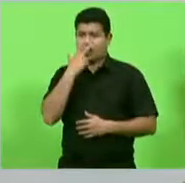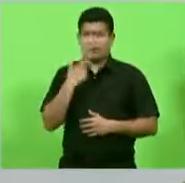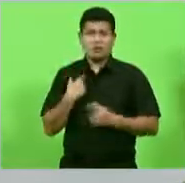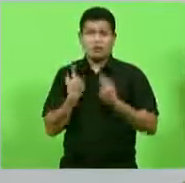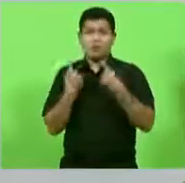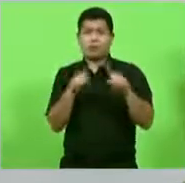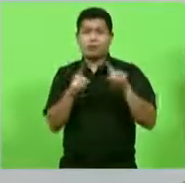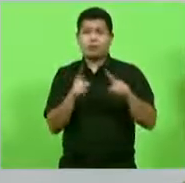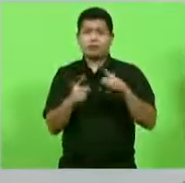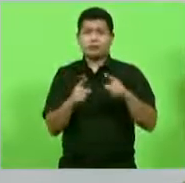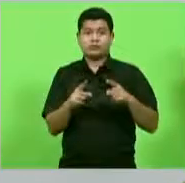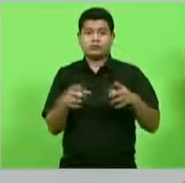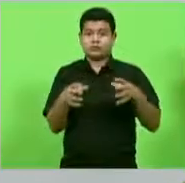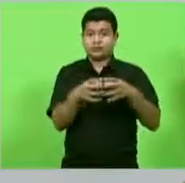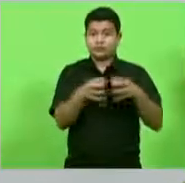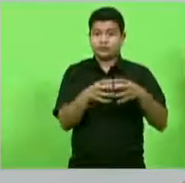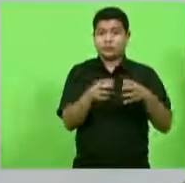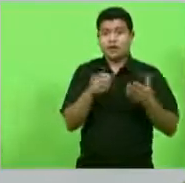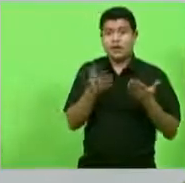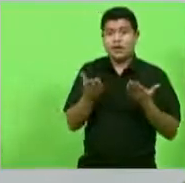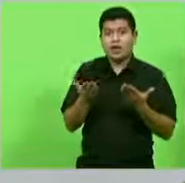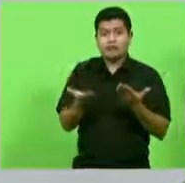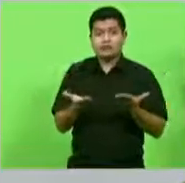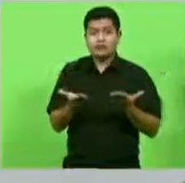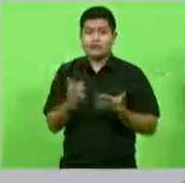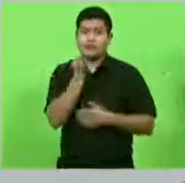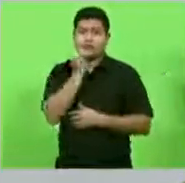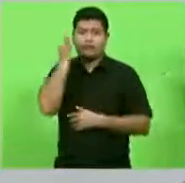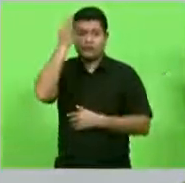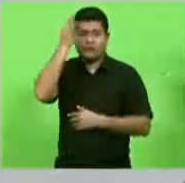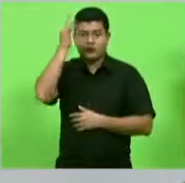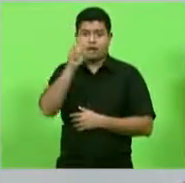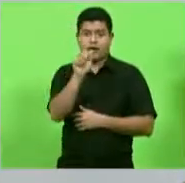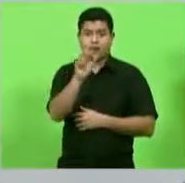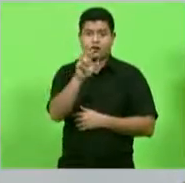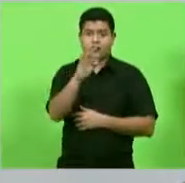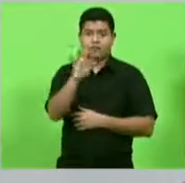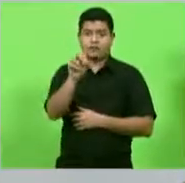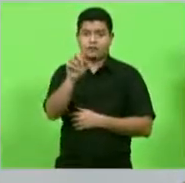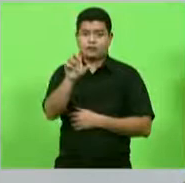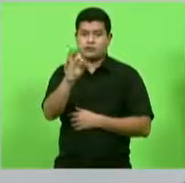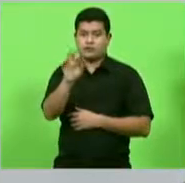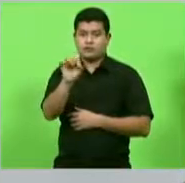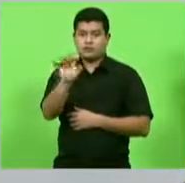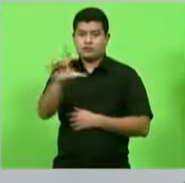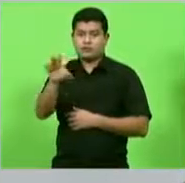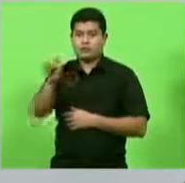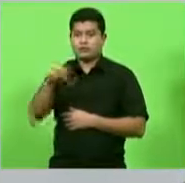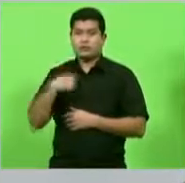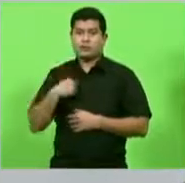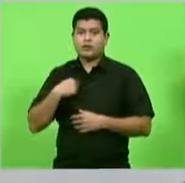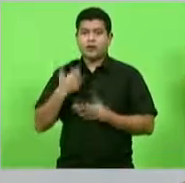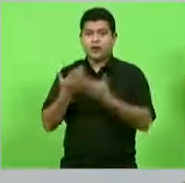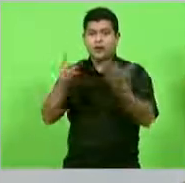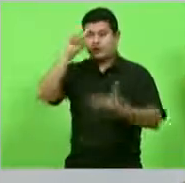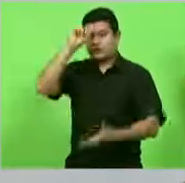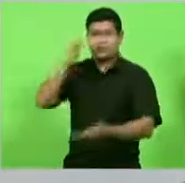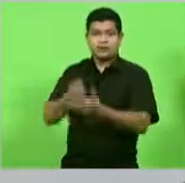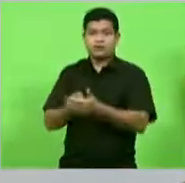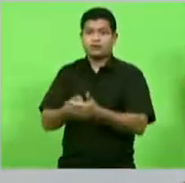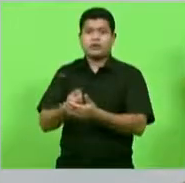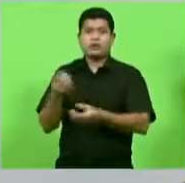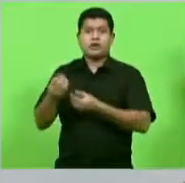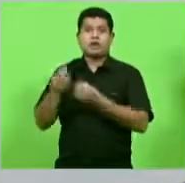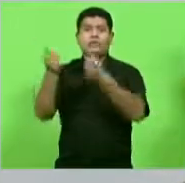homem de acordo com Aristóteles é os um políticos é um animal político quando eu decido o eu vou fazer com a minha família aonde nós vamos